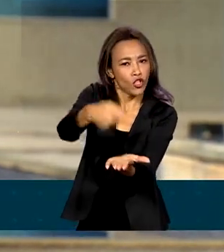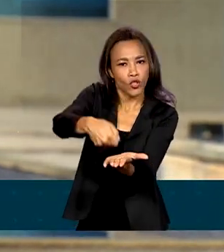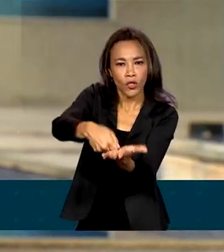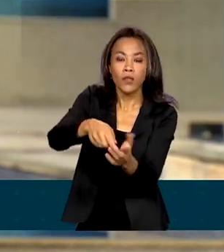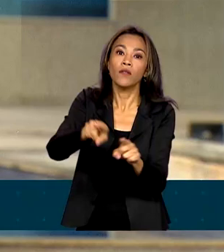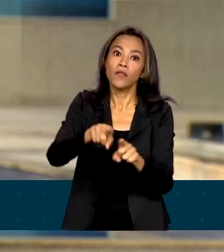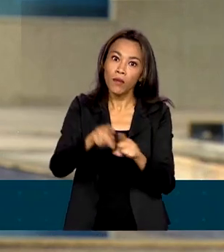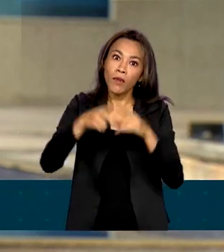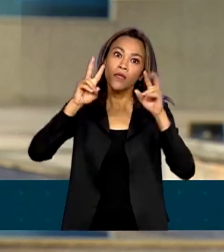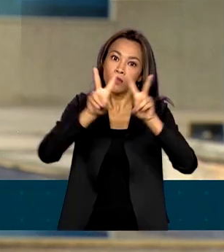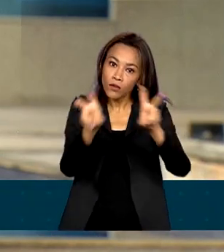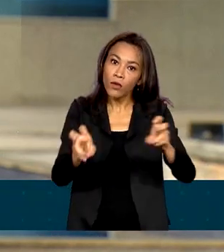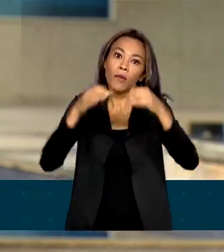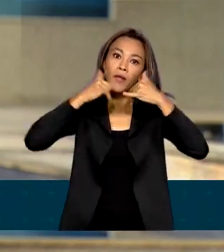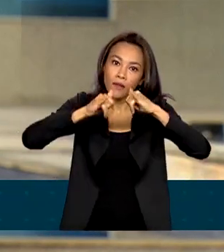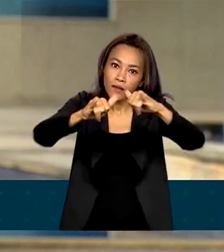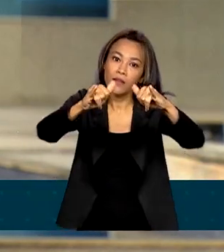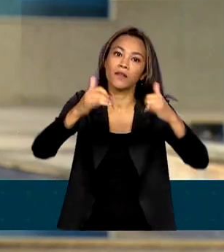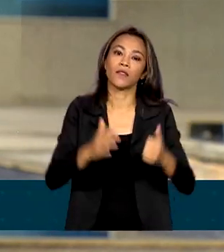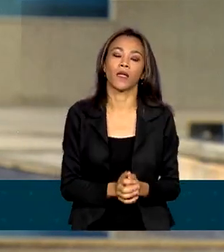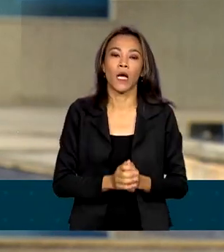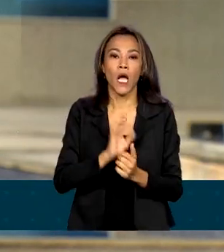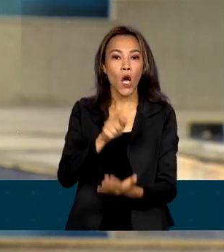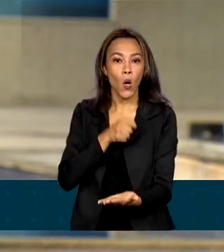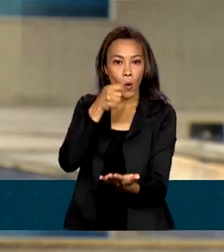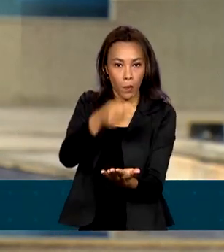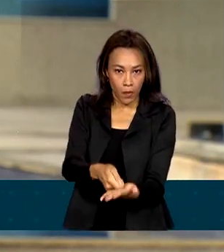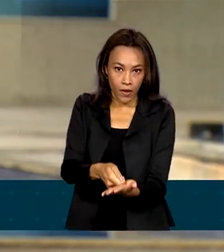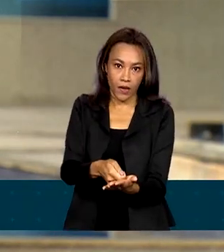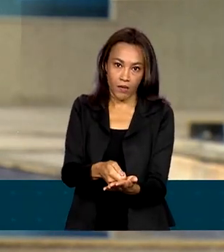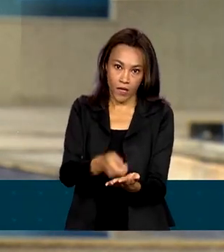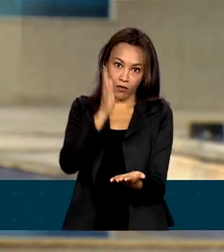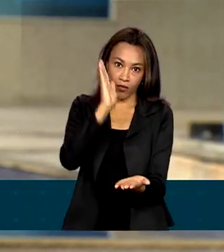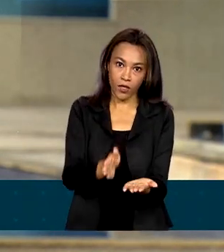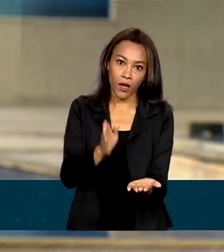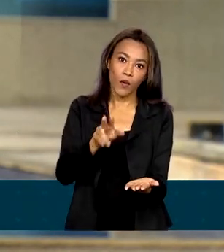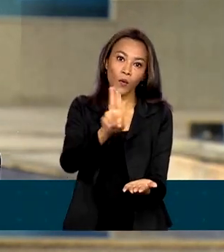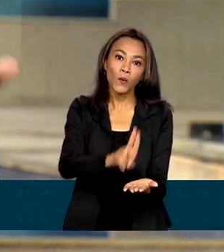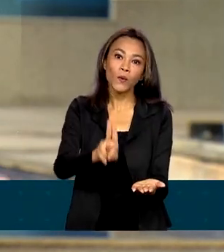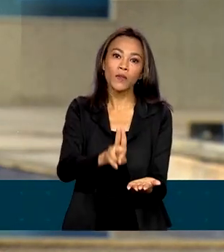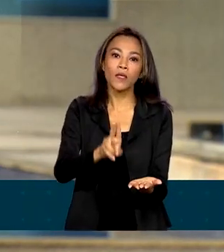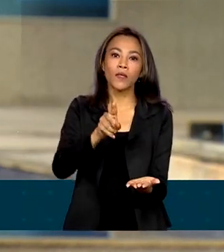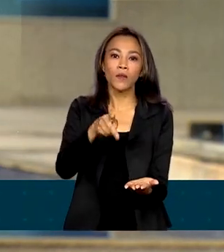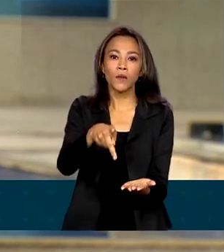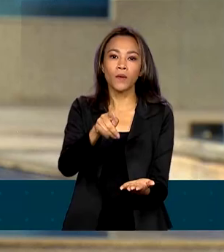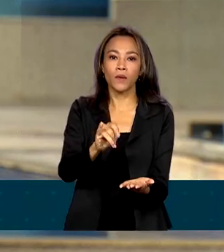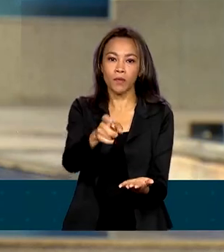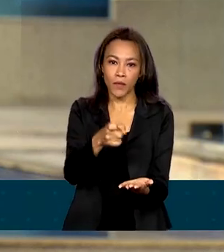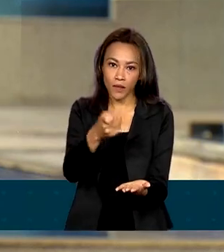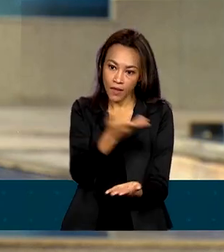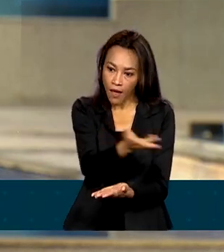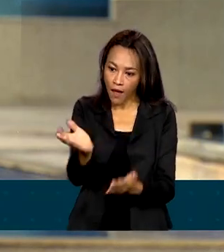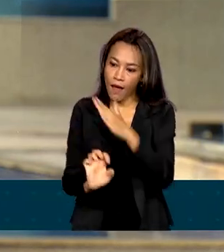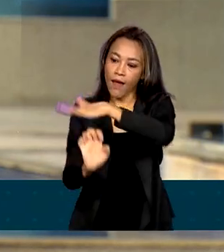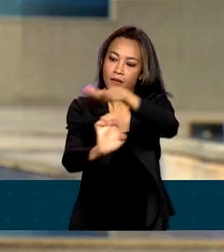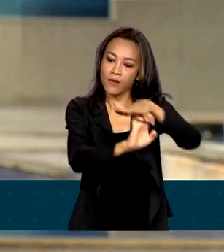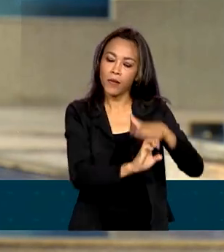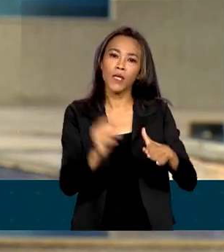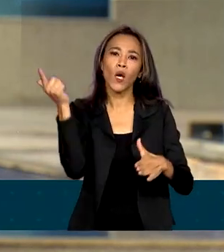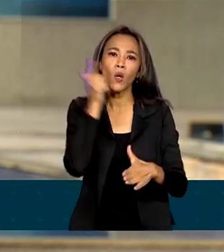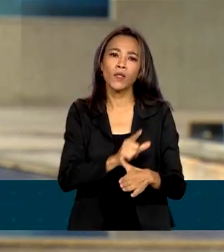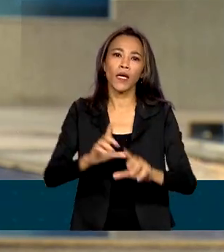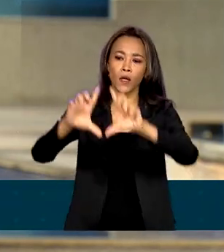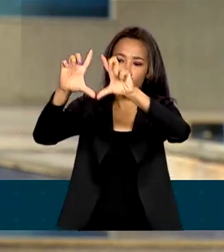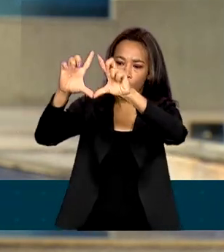fornecimento de energia elétrica. Com o pagamento efetuado pelo PIX, a distribuidora consegue dar baixa no sistema